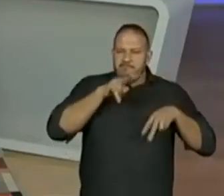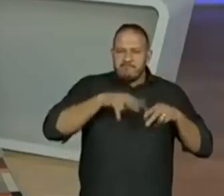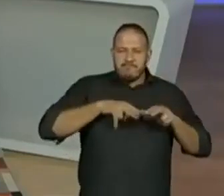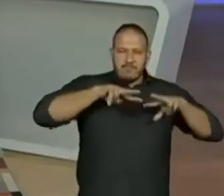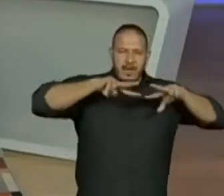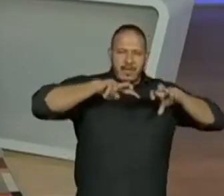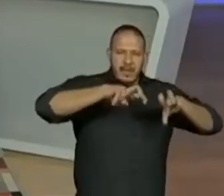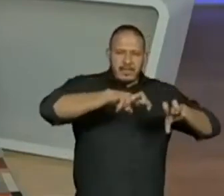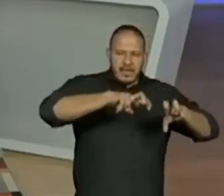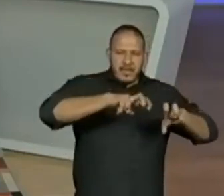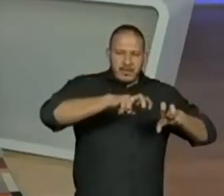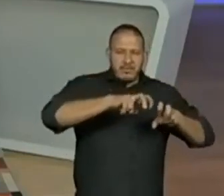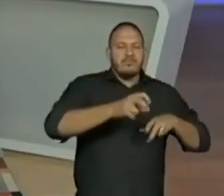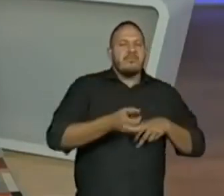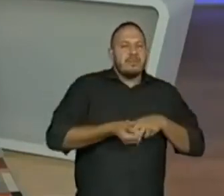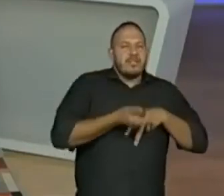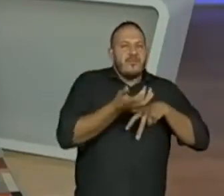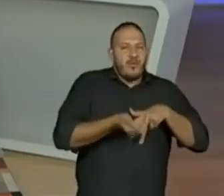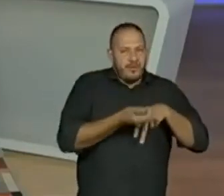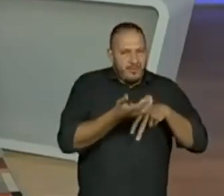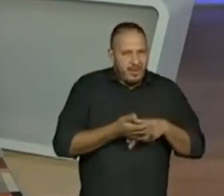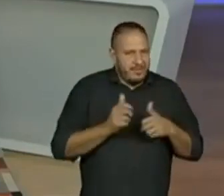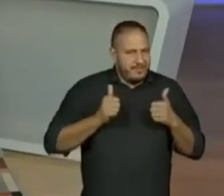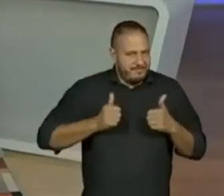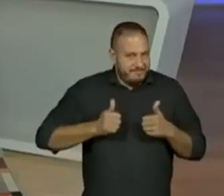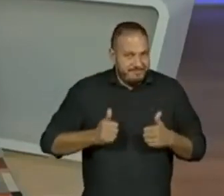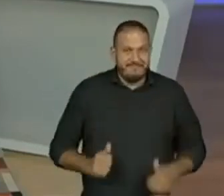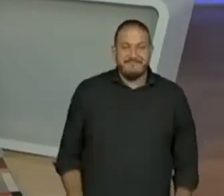poema. Então, vamos lá. Seguinte.